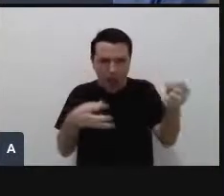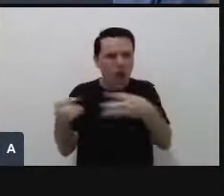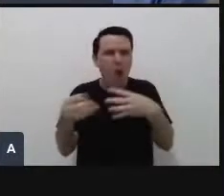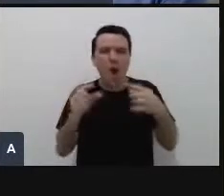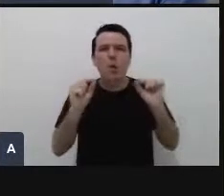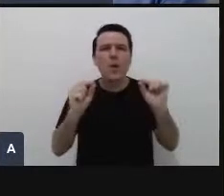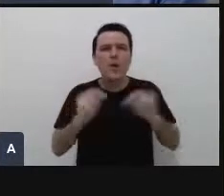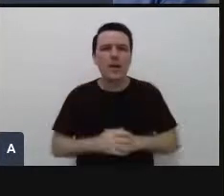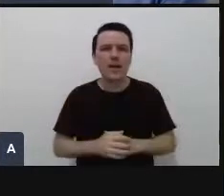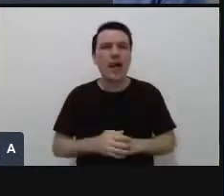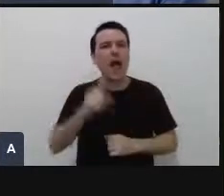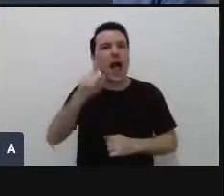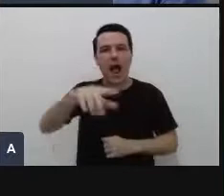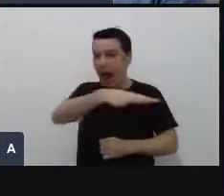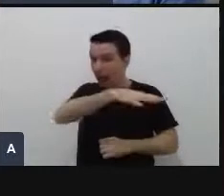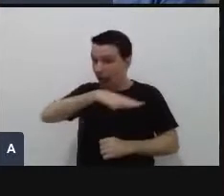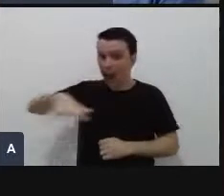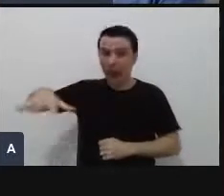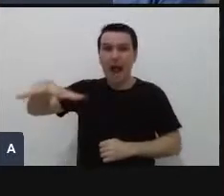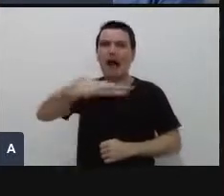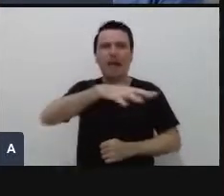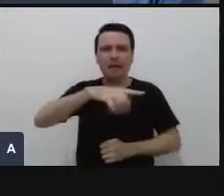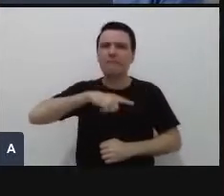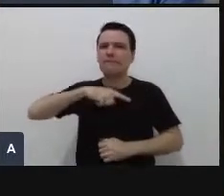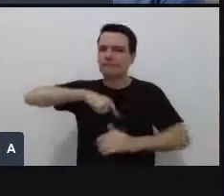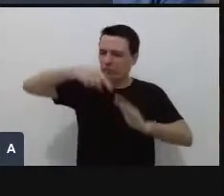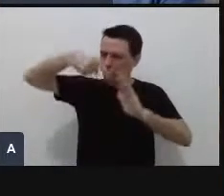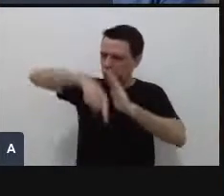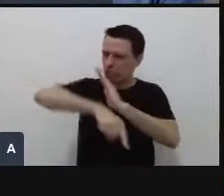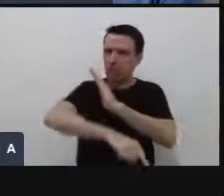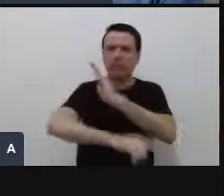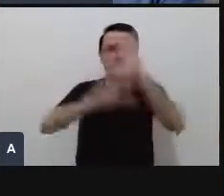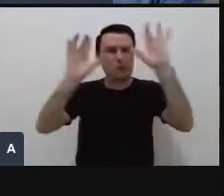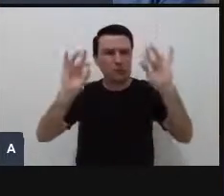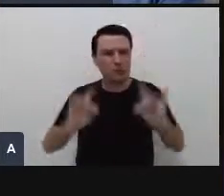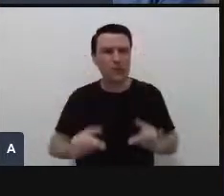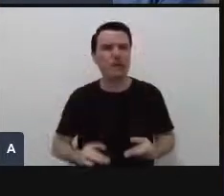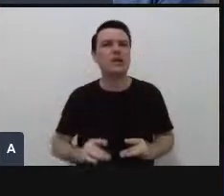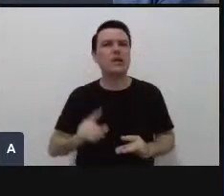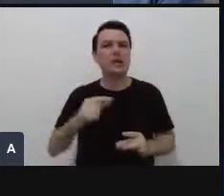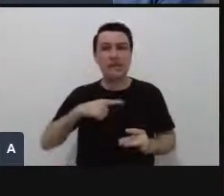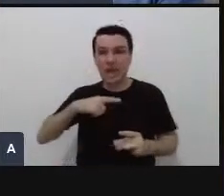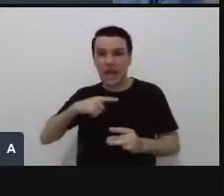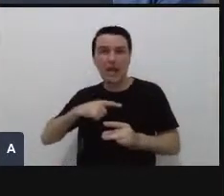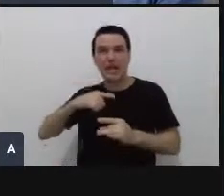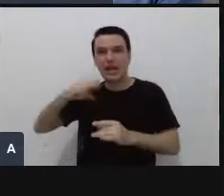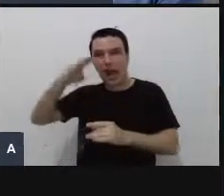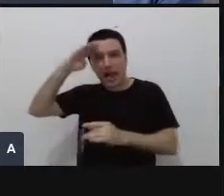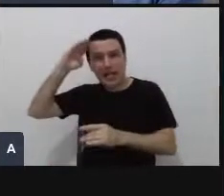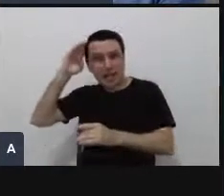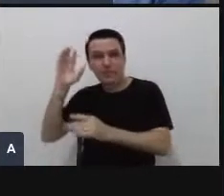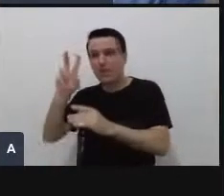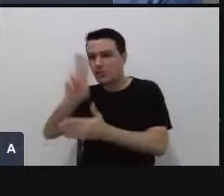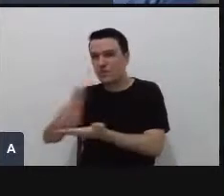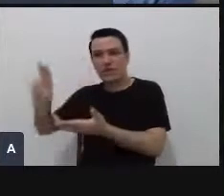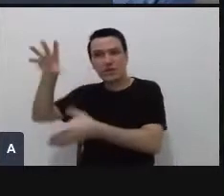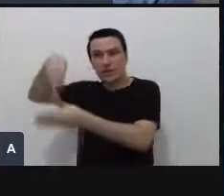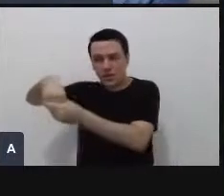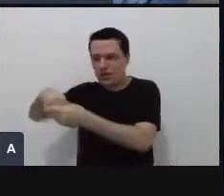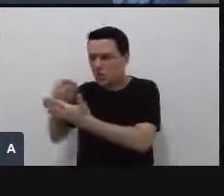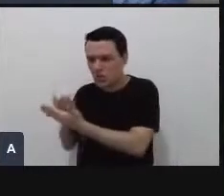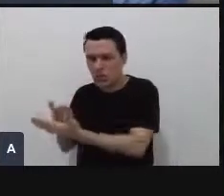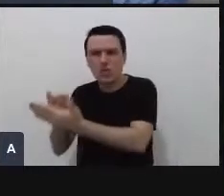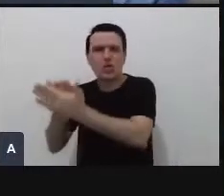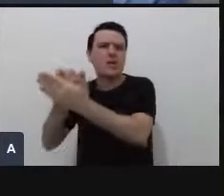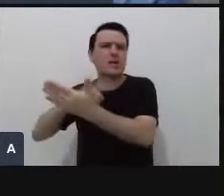um campo extremamente vasto já por natureza, é um construto amplamente estudado na academia, tem várias linhas e campos de estudos